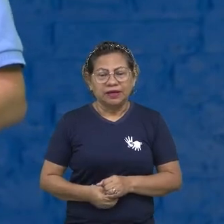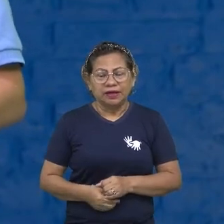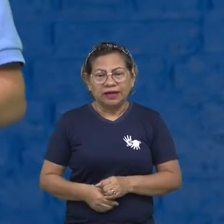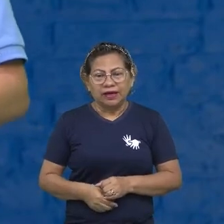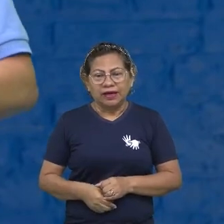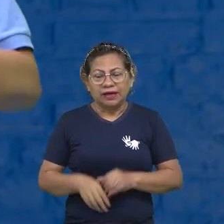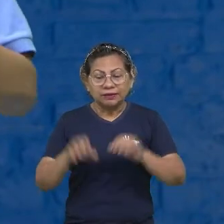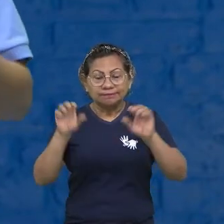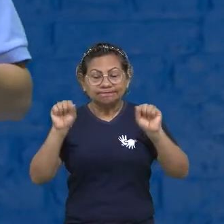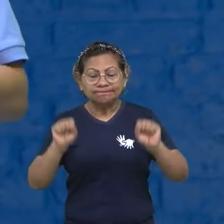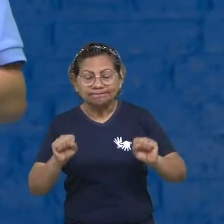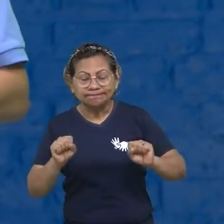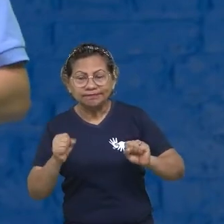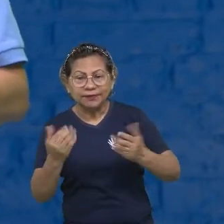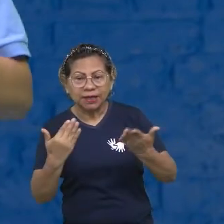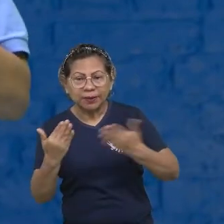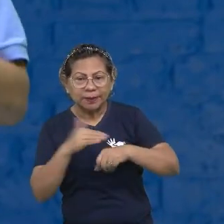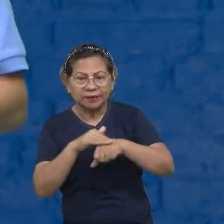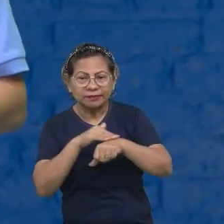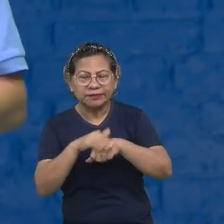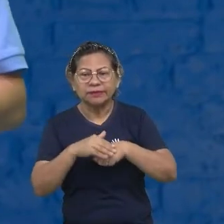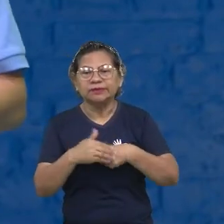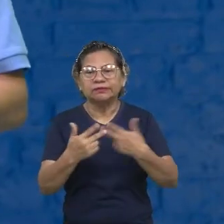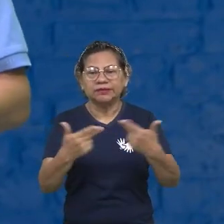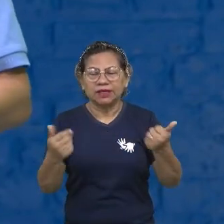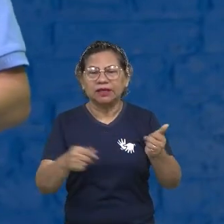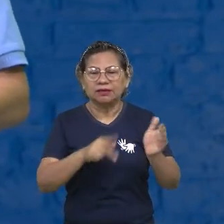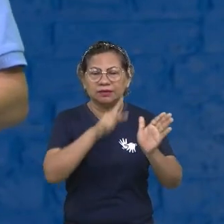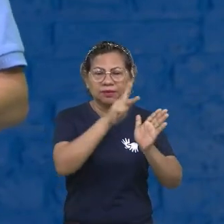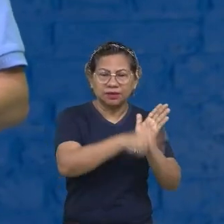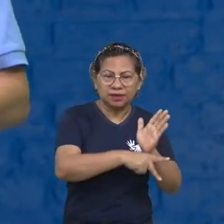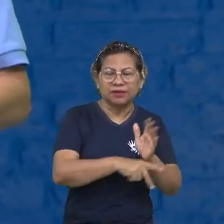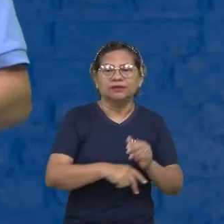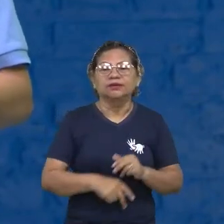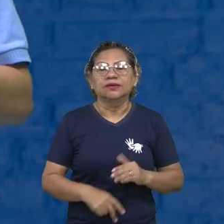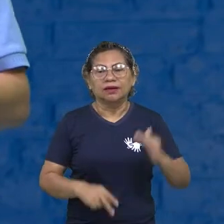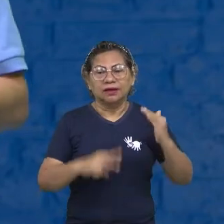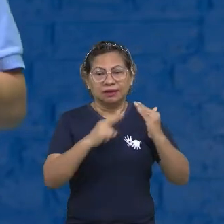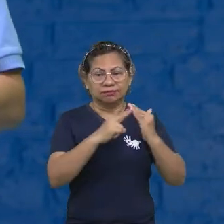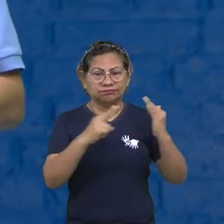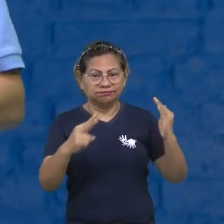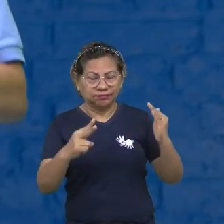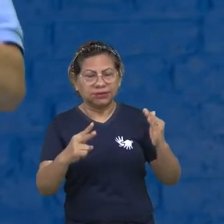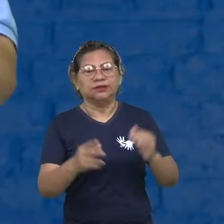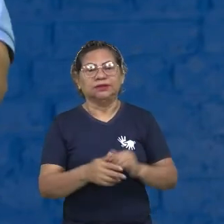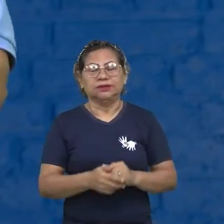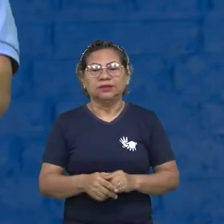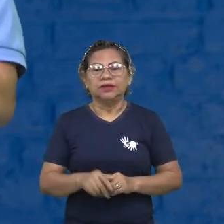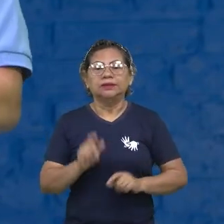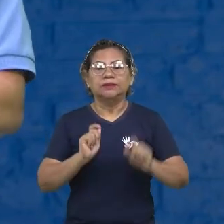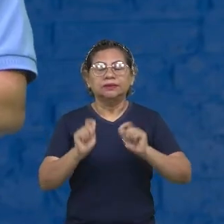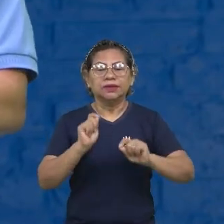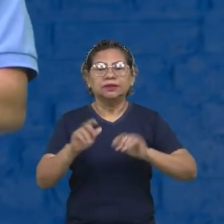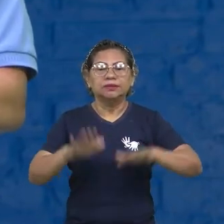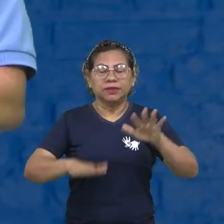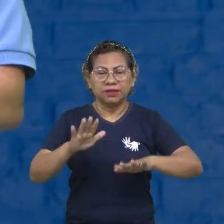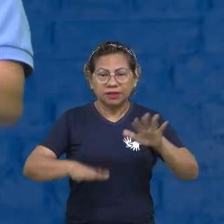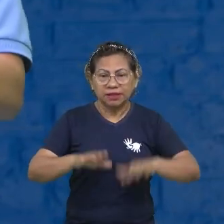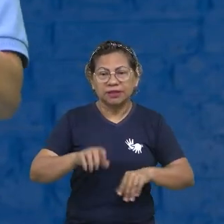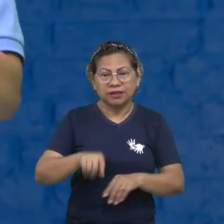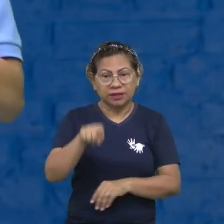tem o Semeando Cultura, tem N projetos. As aulas do Aula em Casa também. Mas depende de quê? De você.